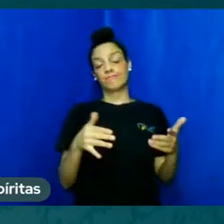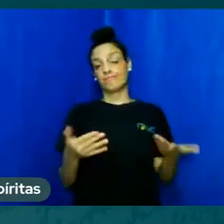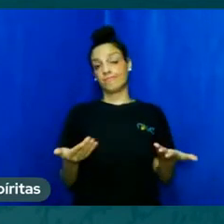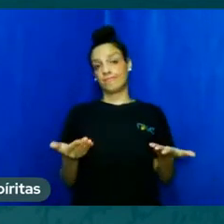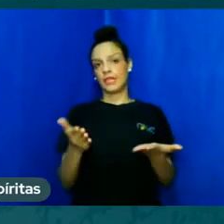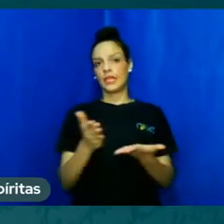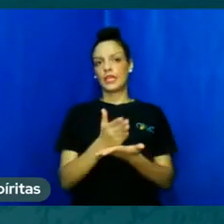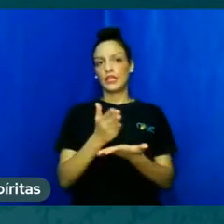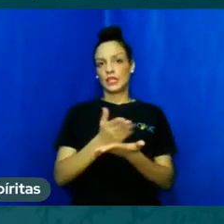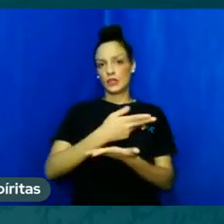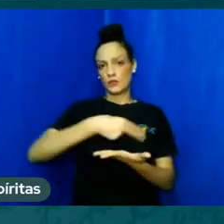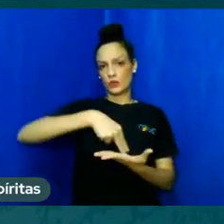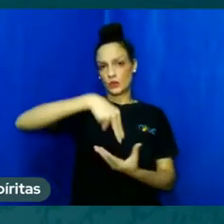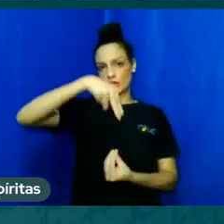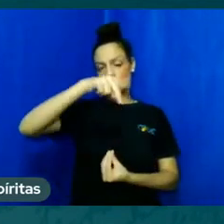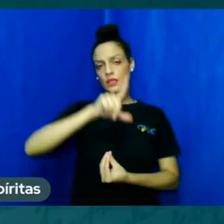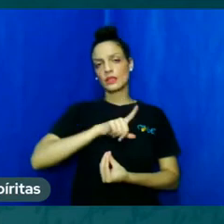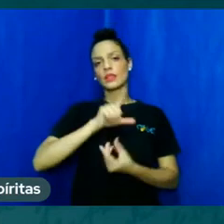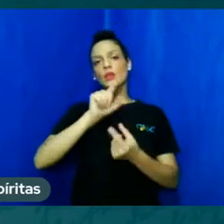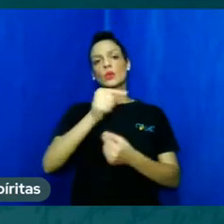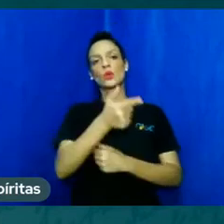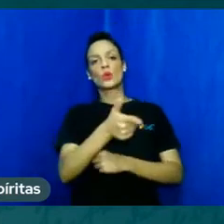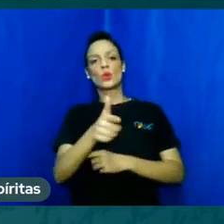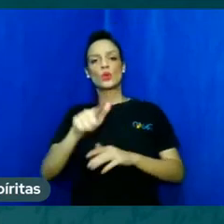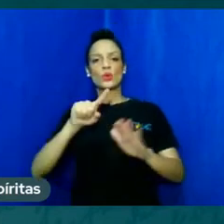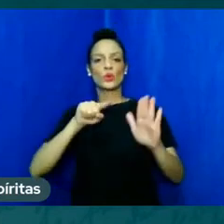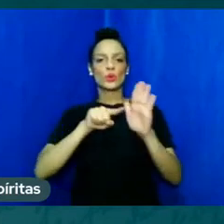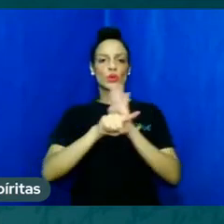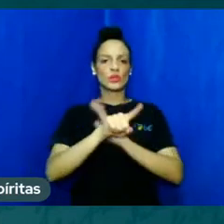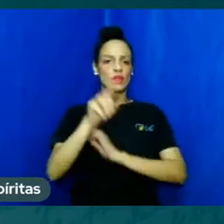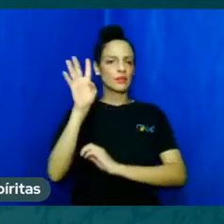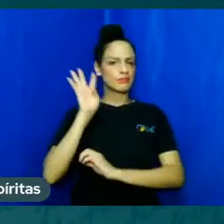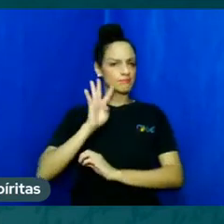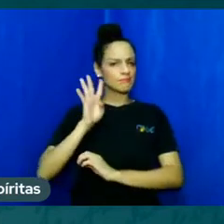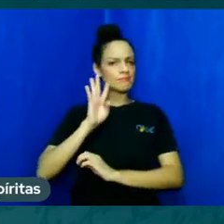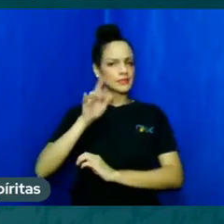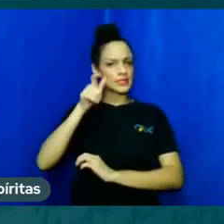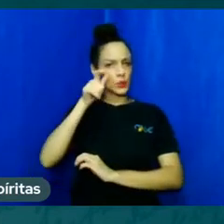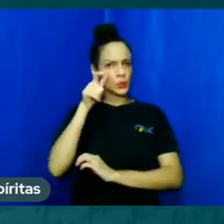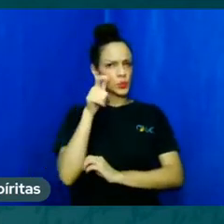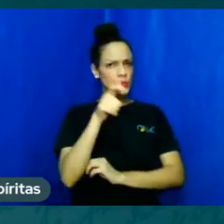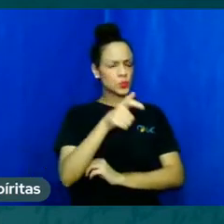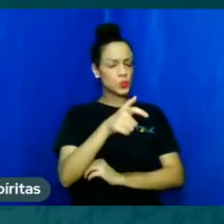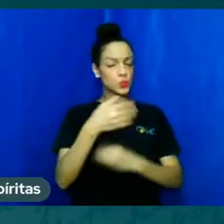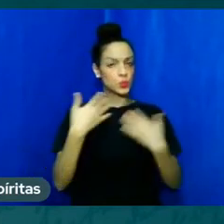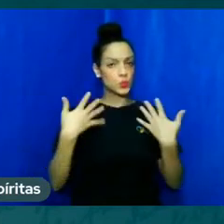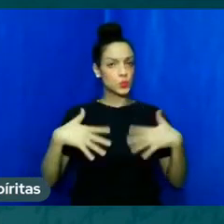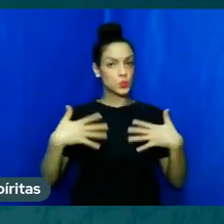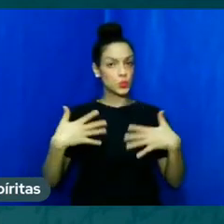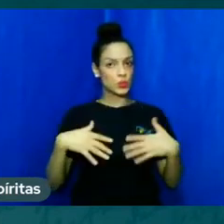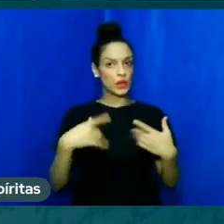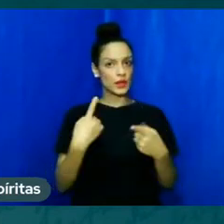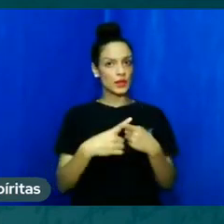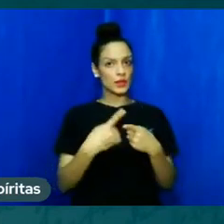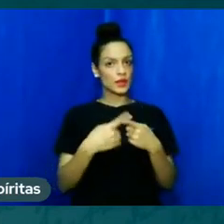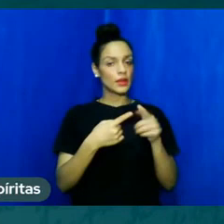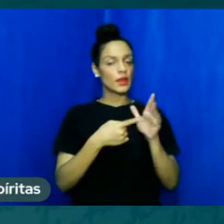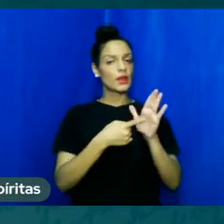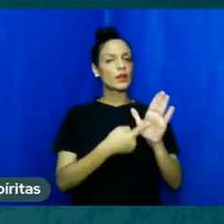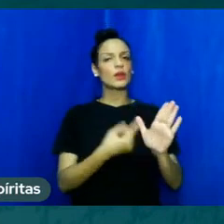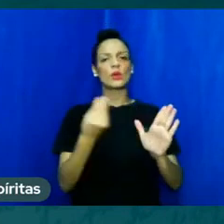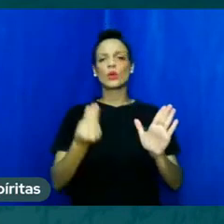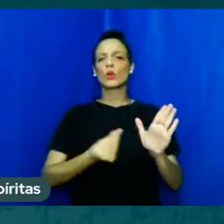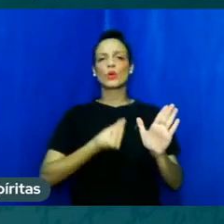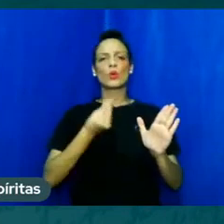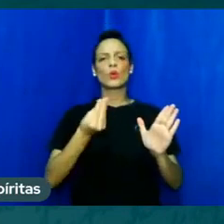uma questão que eu acho muito legal, muito interessante, porque ela nos dá um indicativo de imperfeição sem